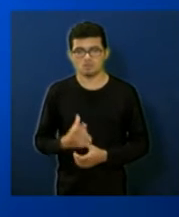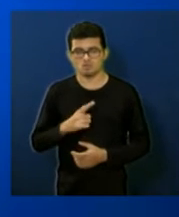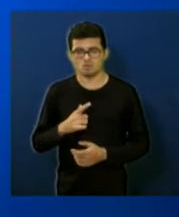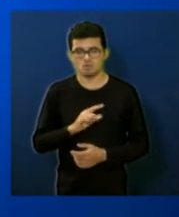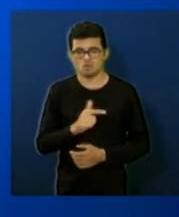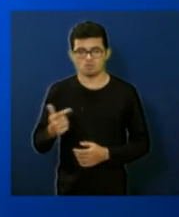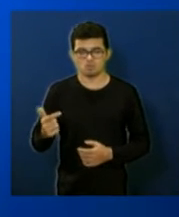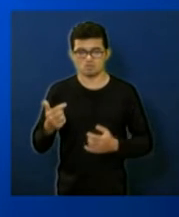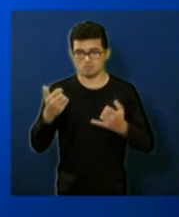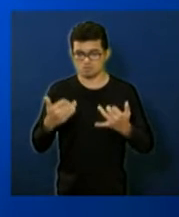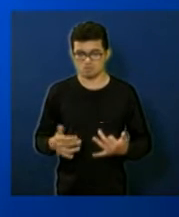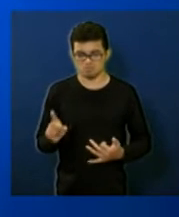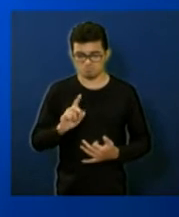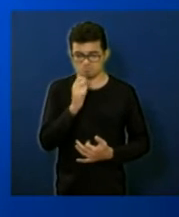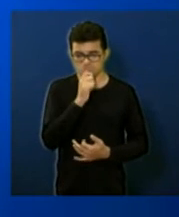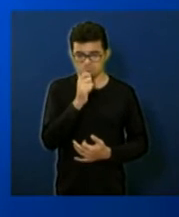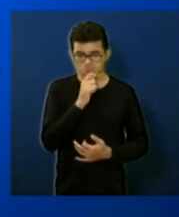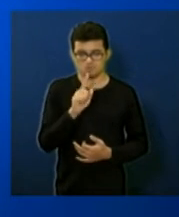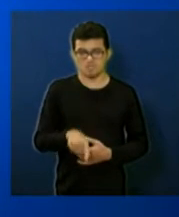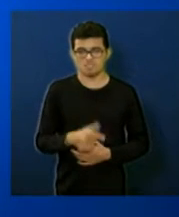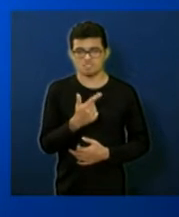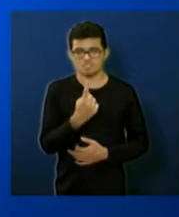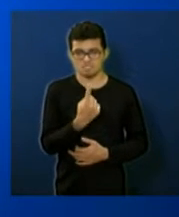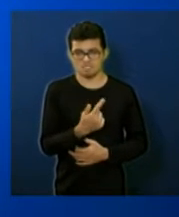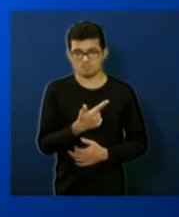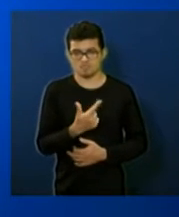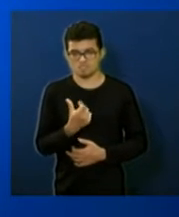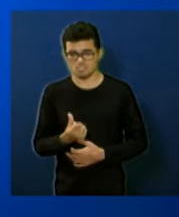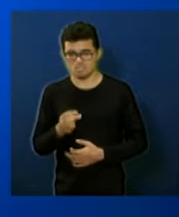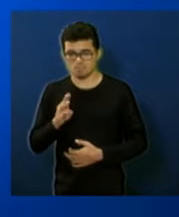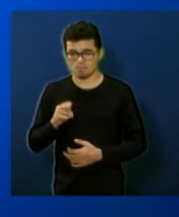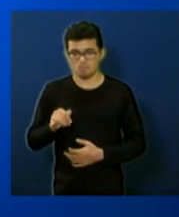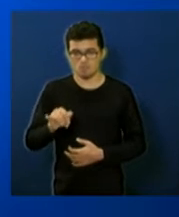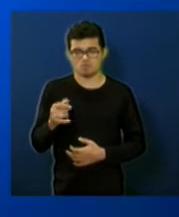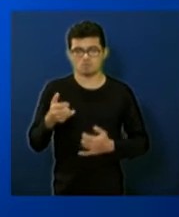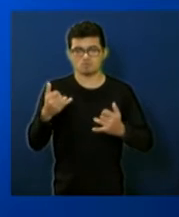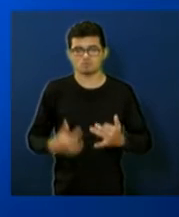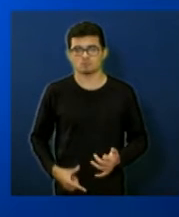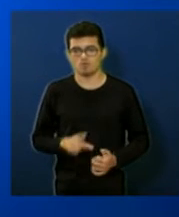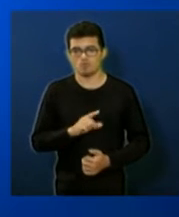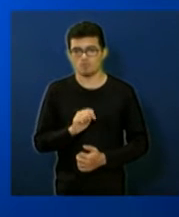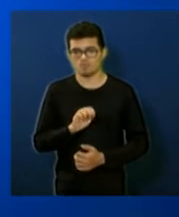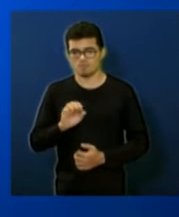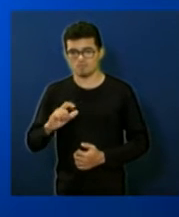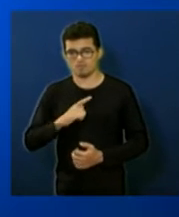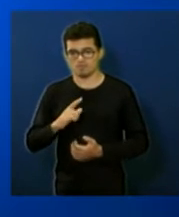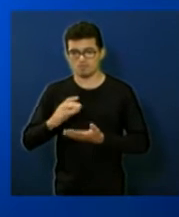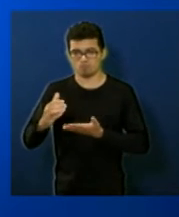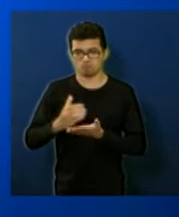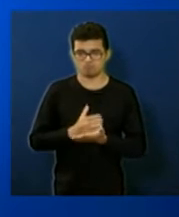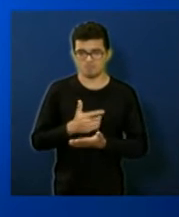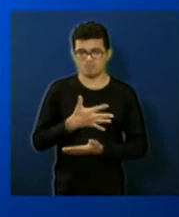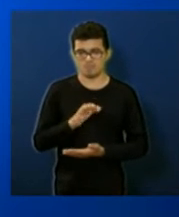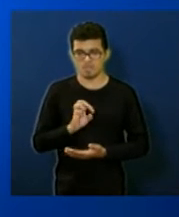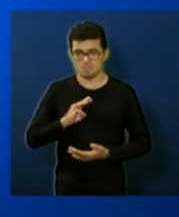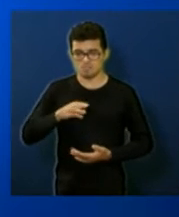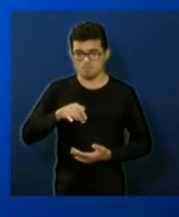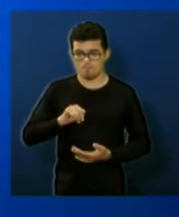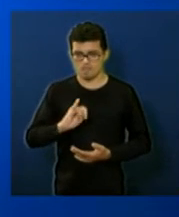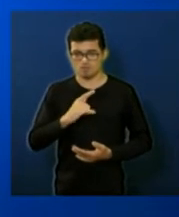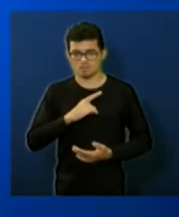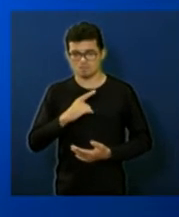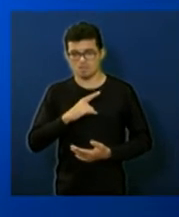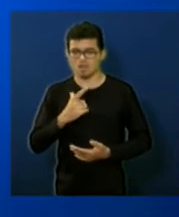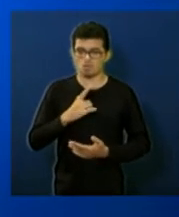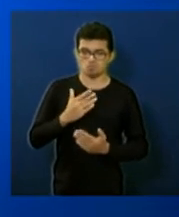falei aqui na receita os 126 milhões se a gente pensar que o DAI hoje já está arrecadando em torno de 10 milhões mês já estamos chegando mês que passa